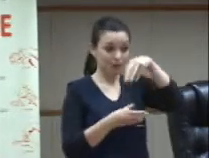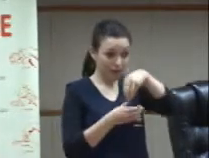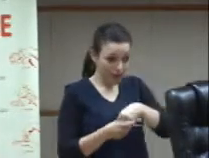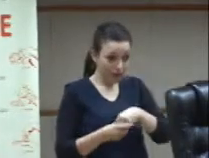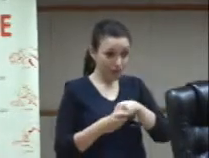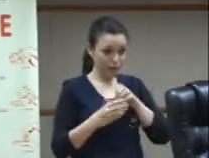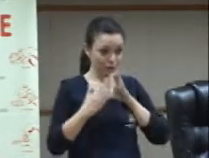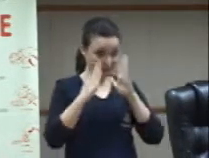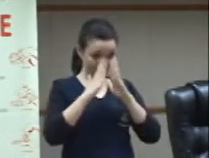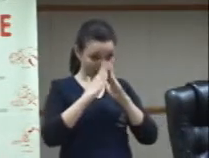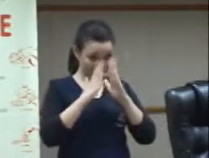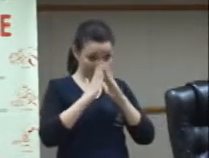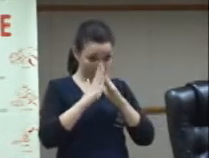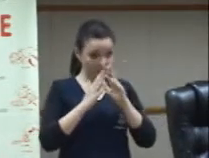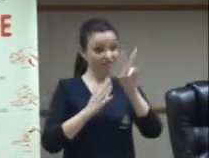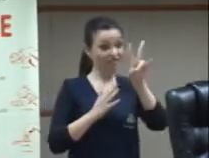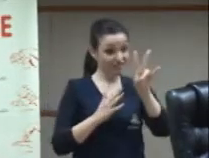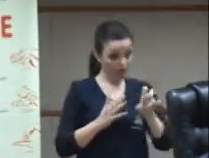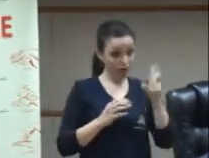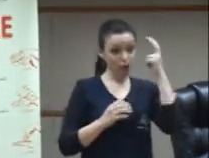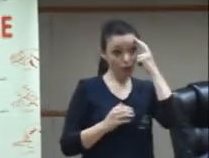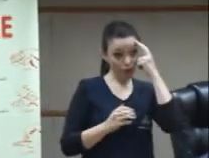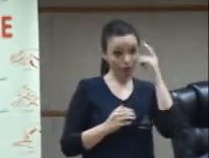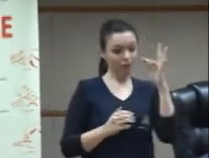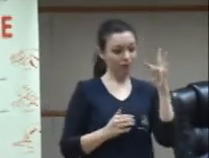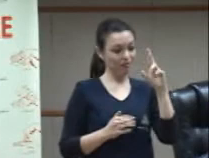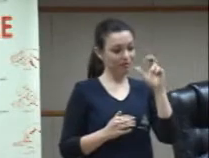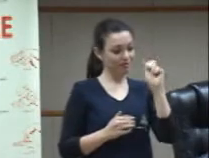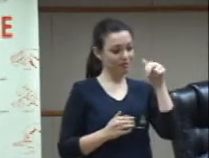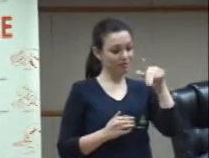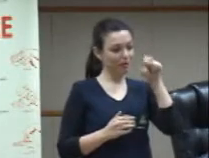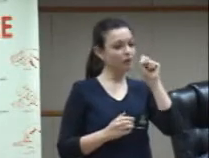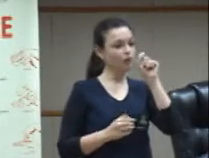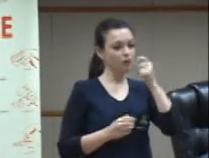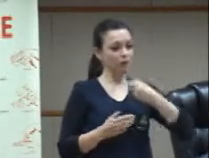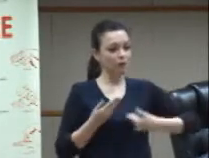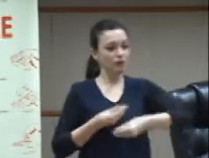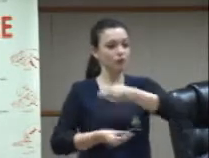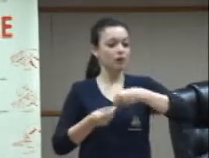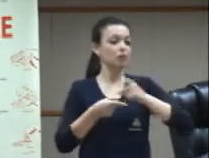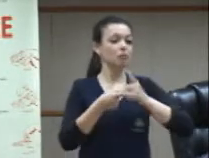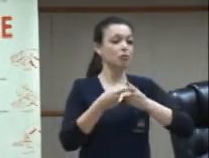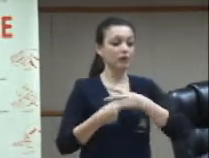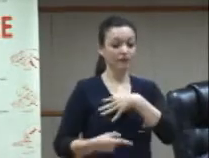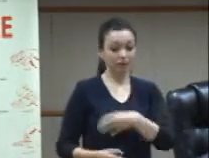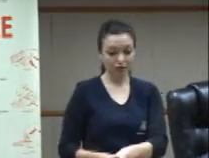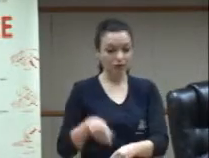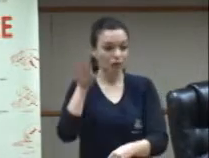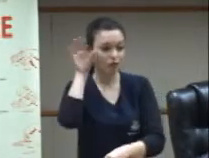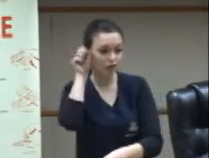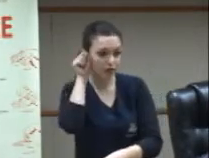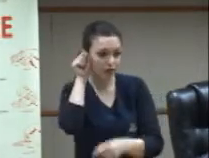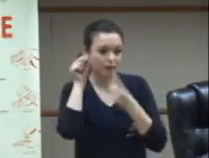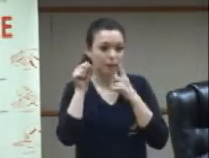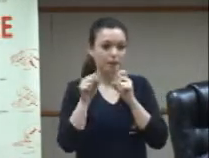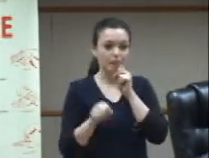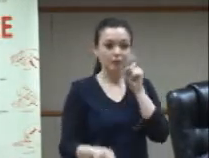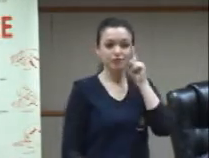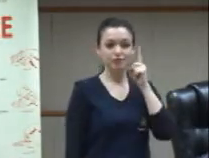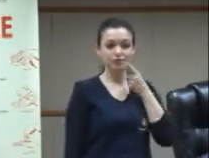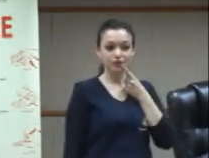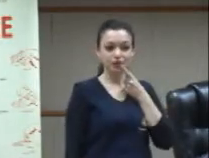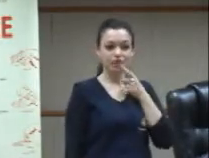porque o filho deles será ouvinte provavelmente os avós são os tios os parentes mais próximos então